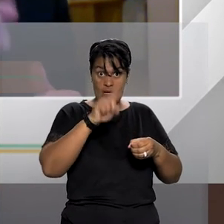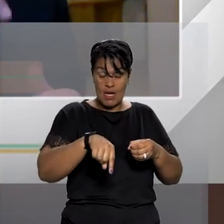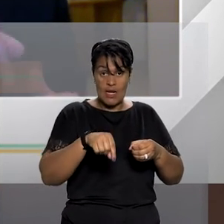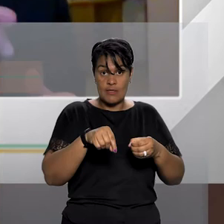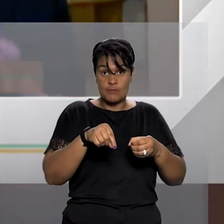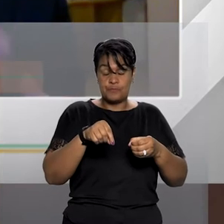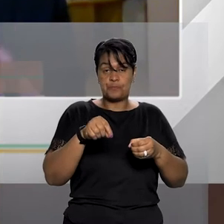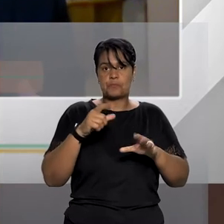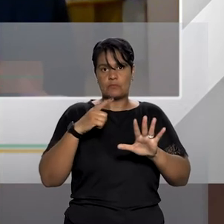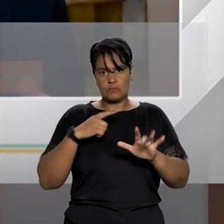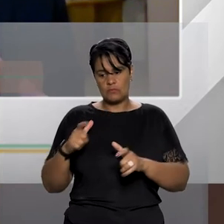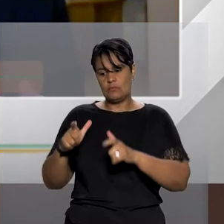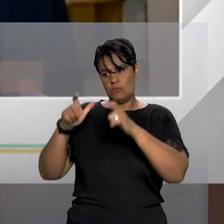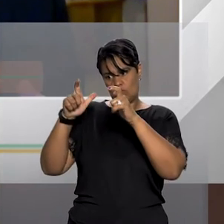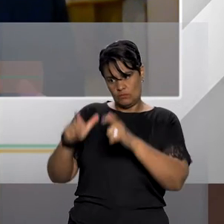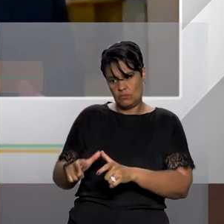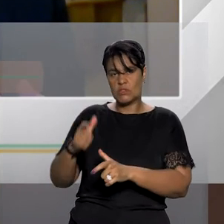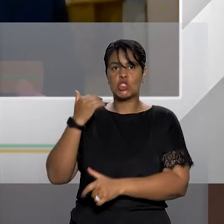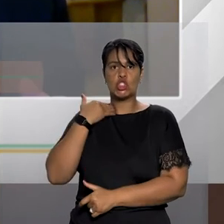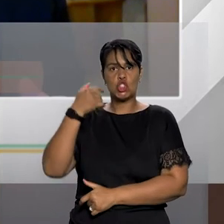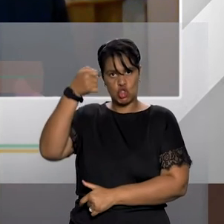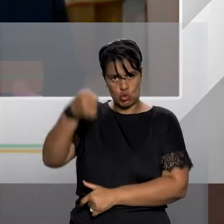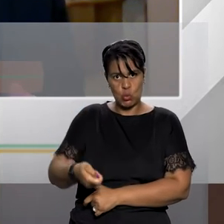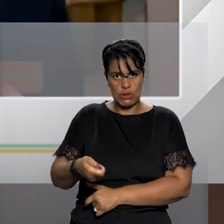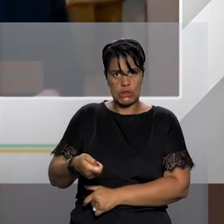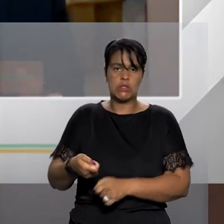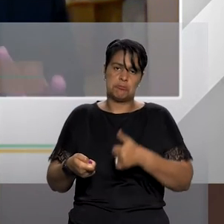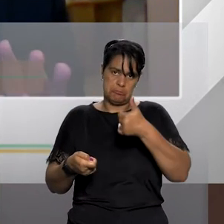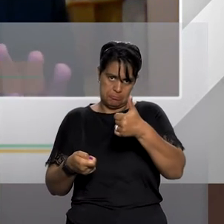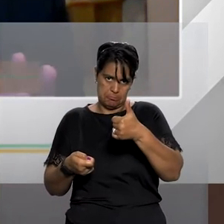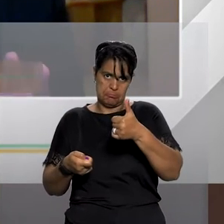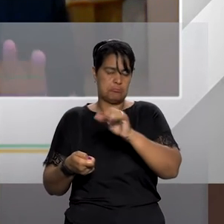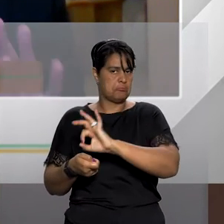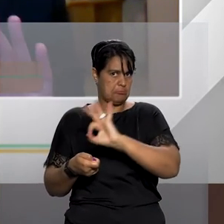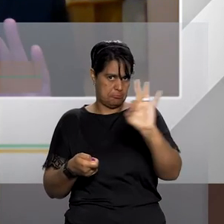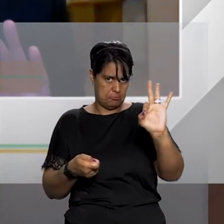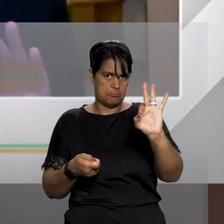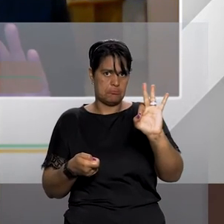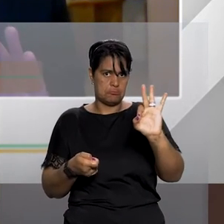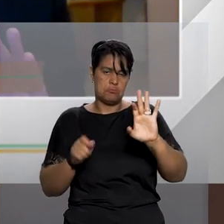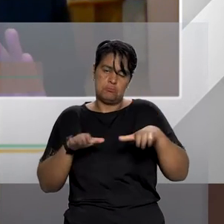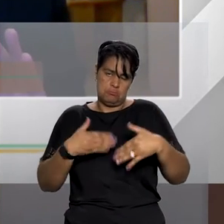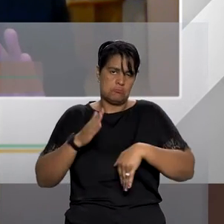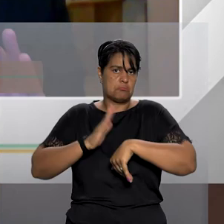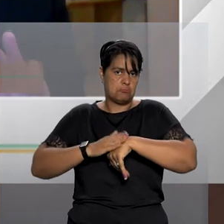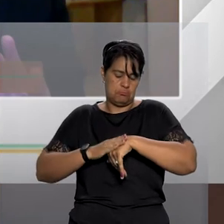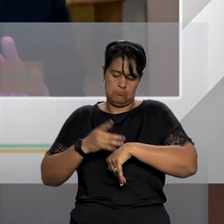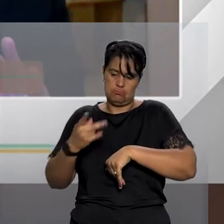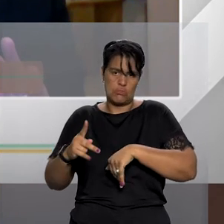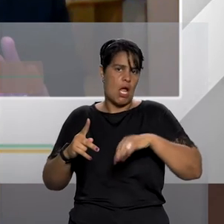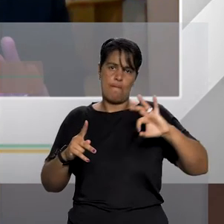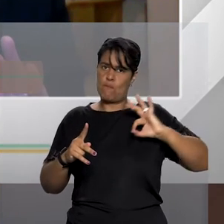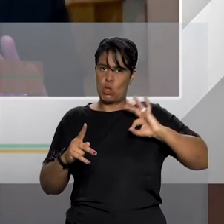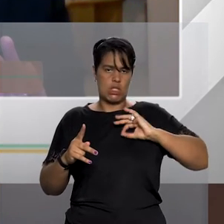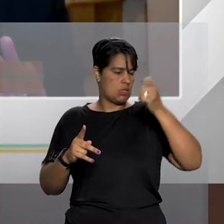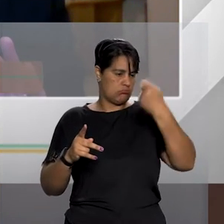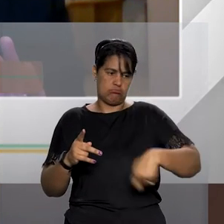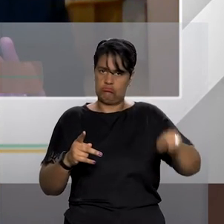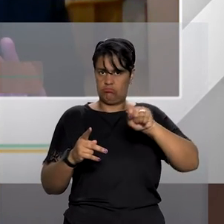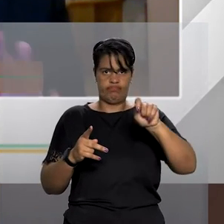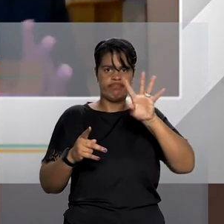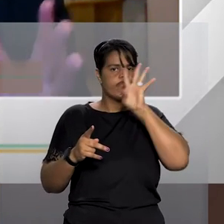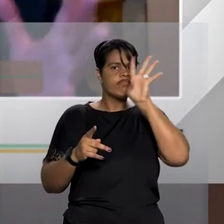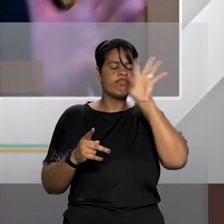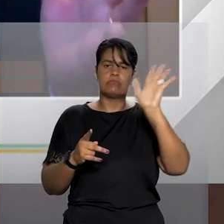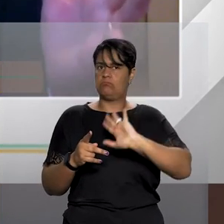seja se eu tenho um juiz lá naquele município então regra geral a autoridade policial não pode decidir sobre a medida